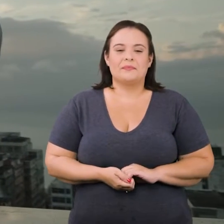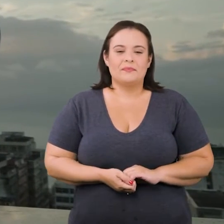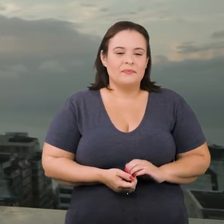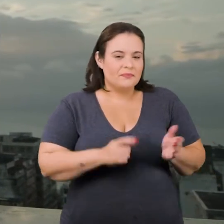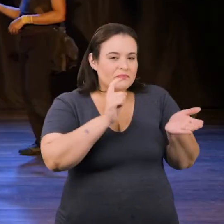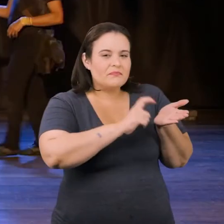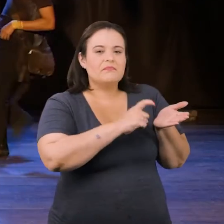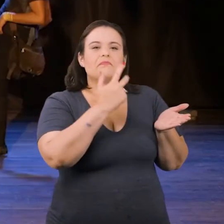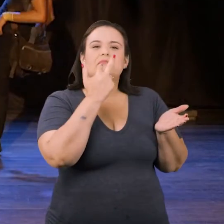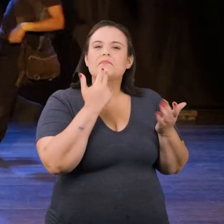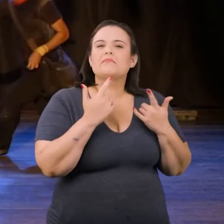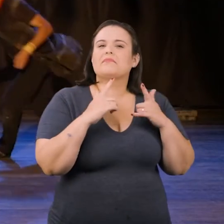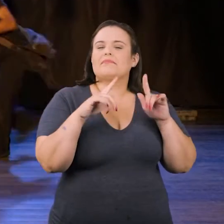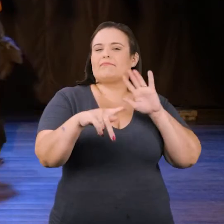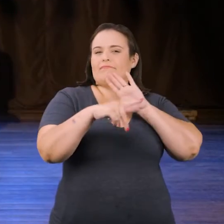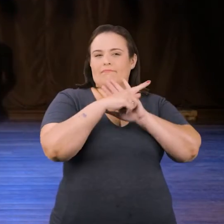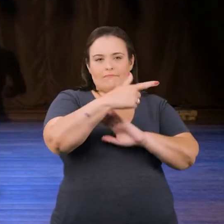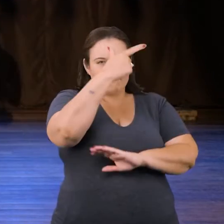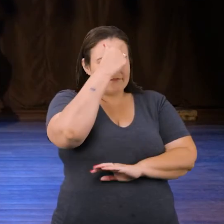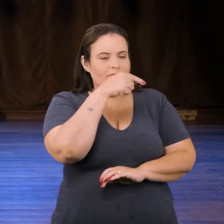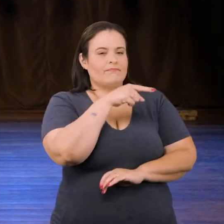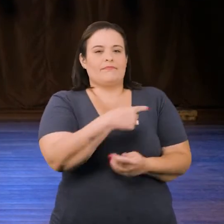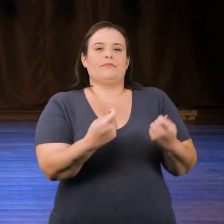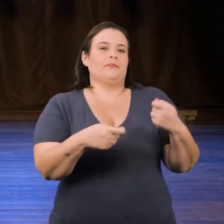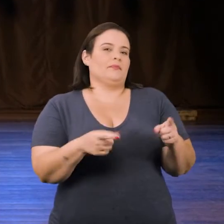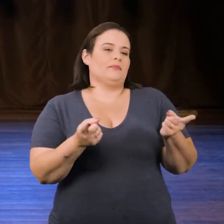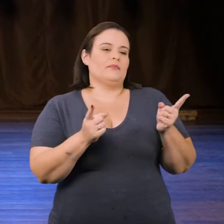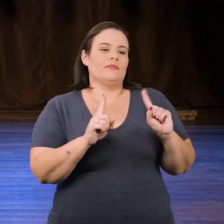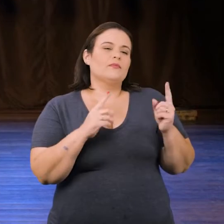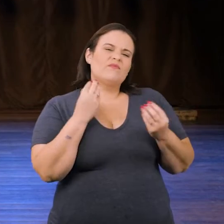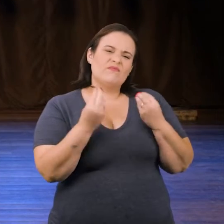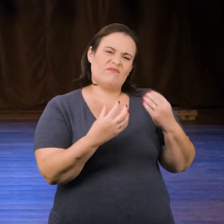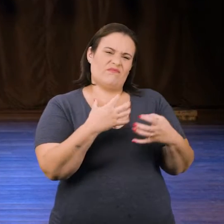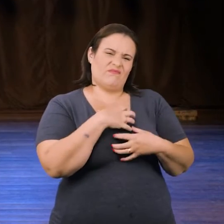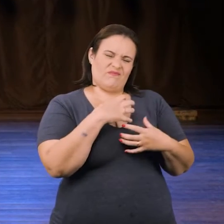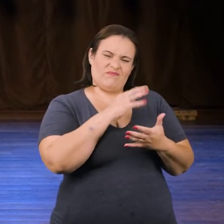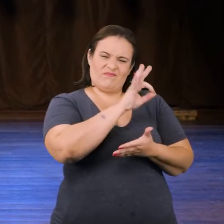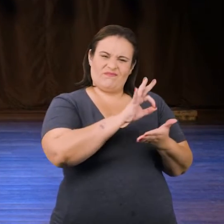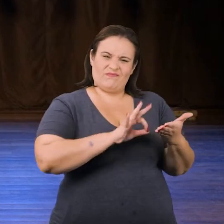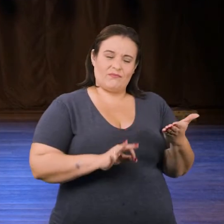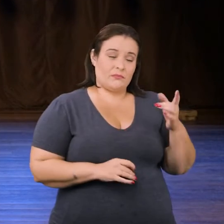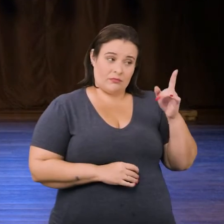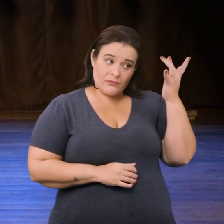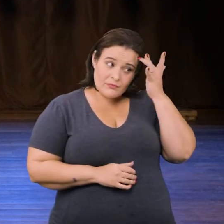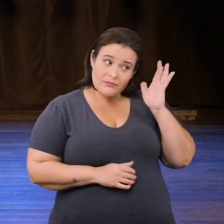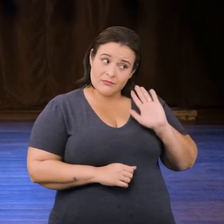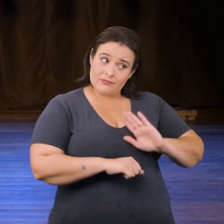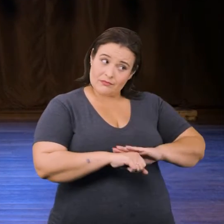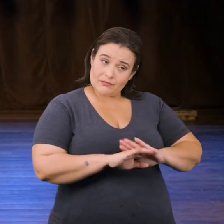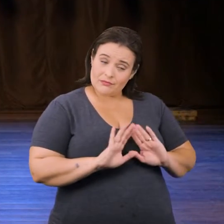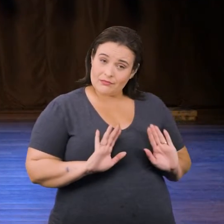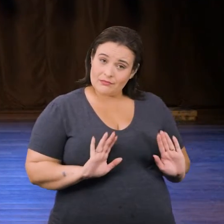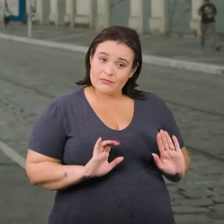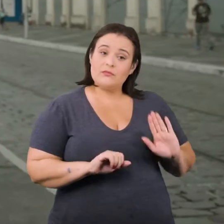Ó, isso aqui, ó... Tá muito numa linguagem acadêmica. Não é isso que você precisa. Que formatação é essa? Se você não